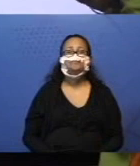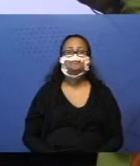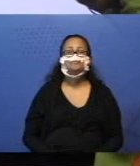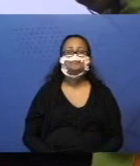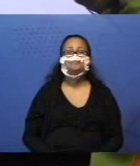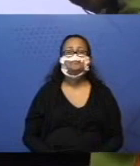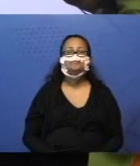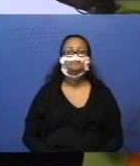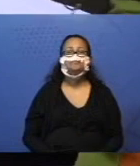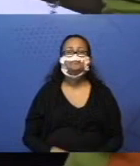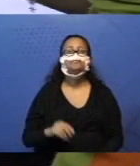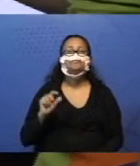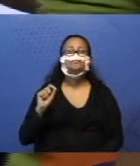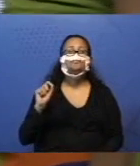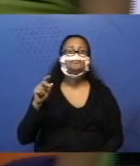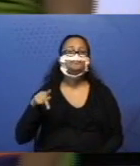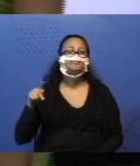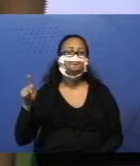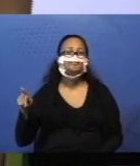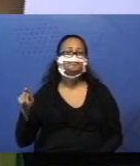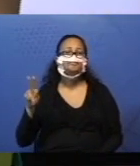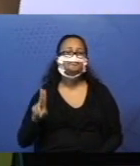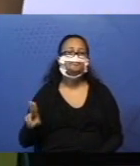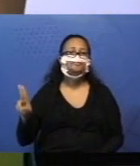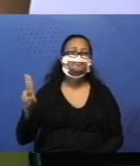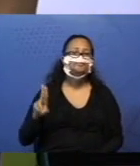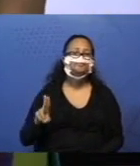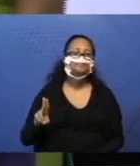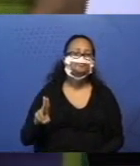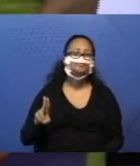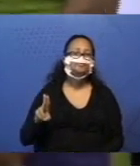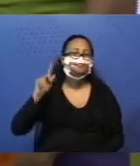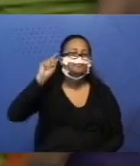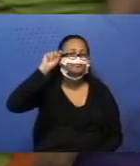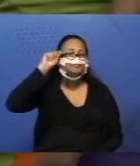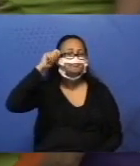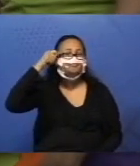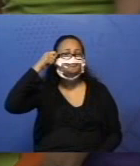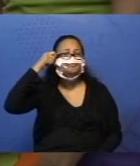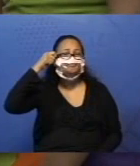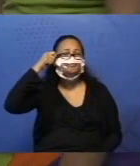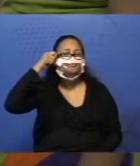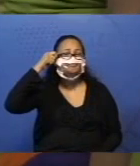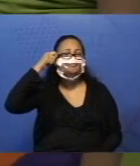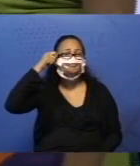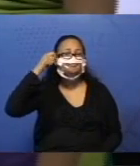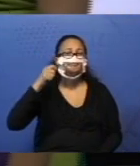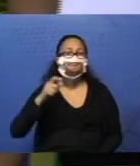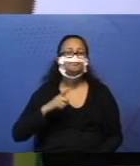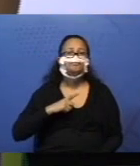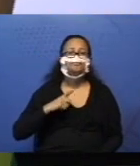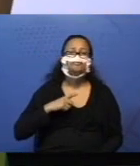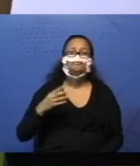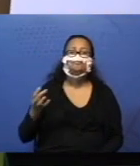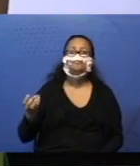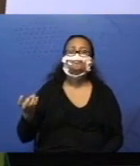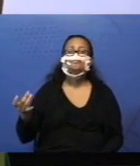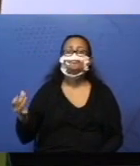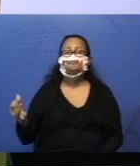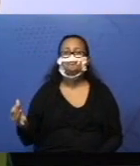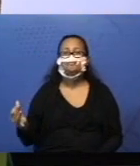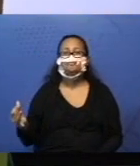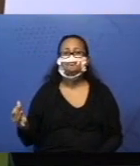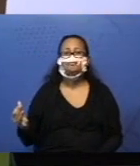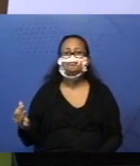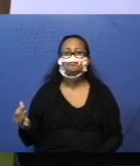Olha aqui a que a professora usou. Barrinha preta. A barrinha preta tem qual valor? Vamos contar.